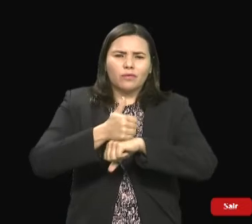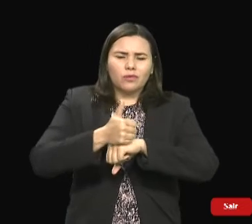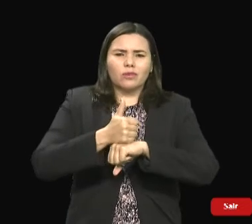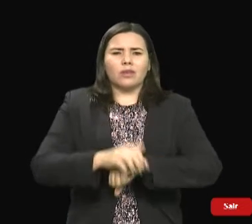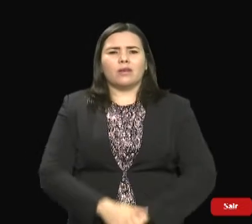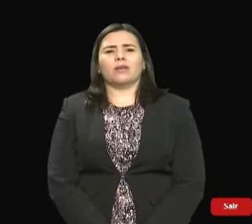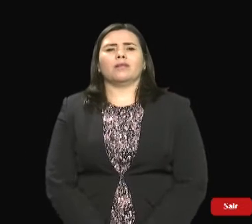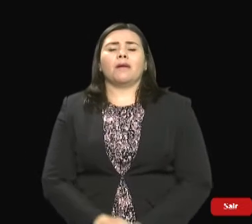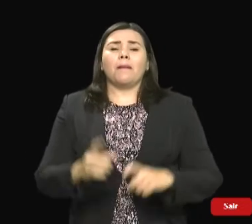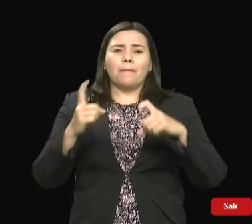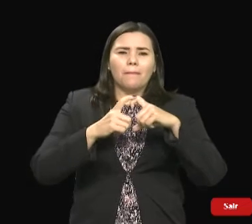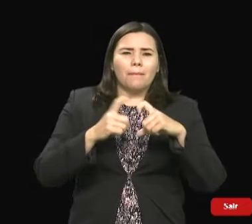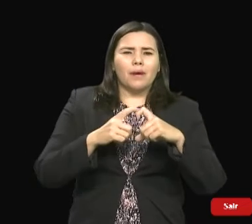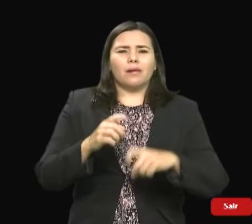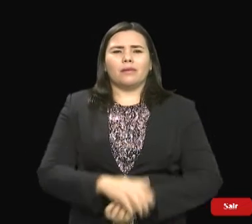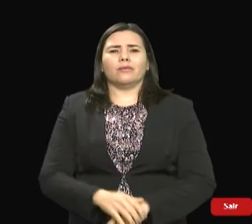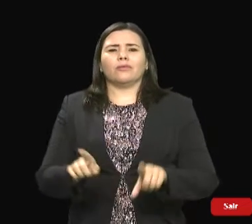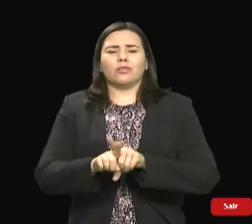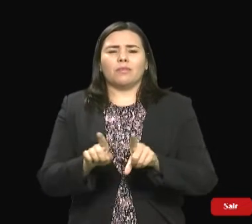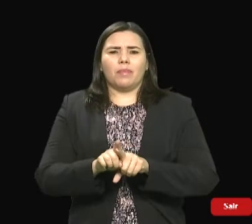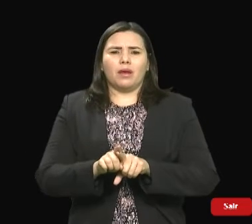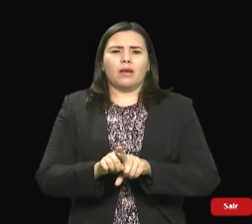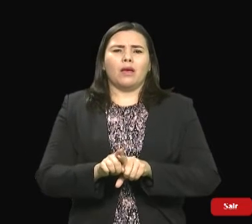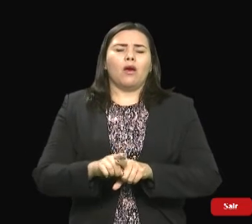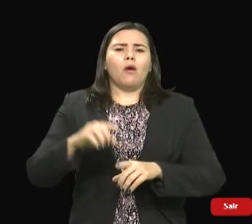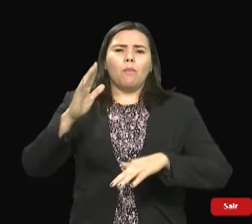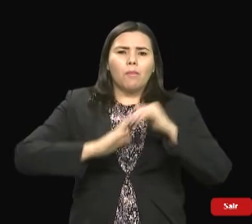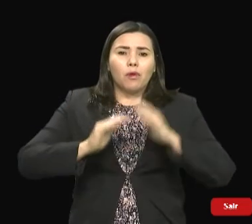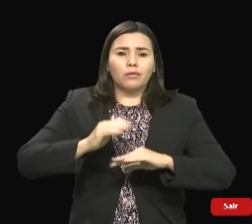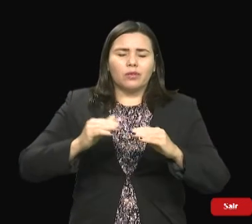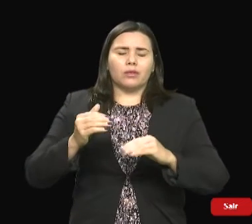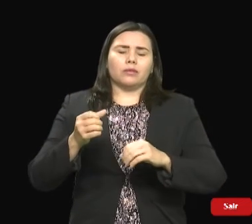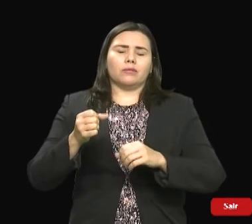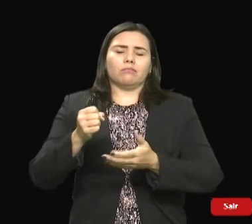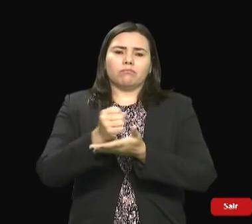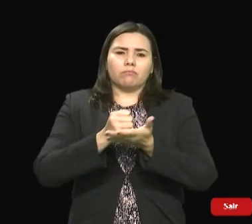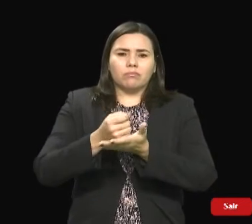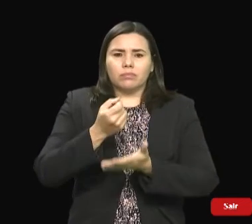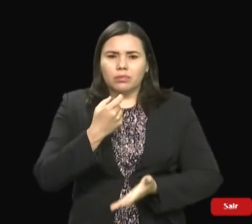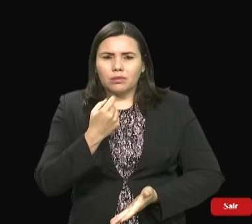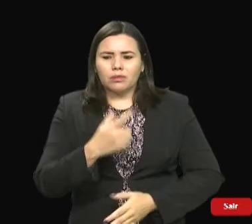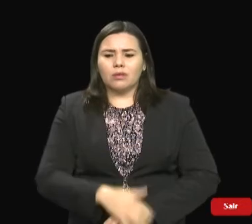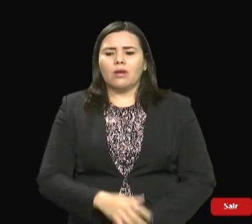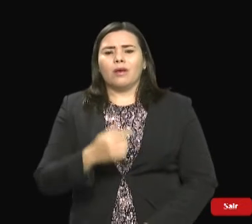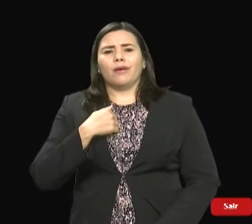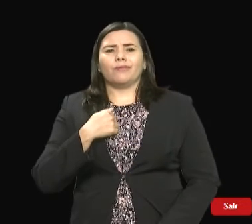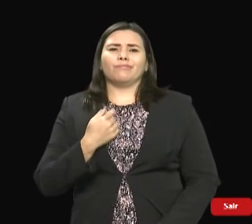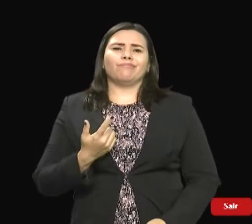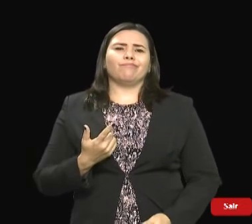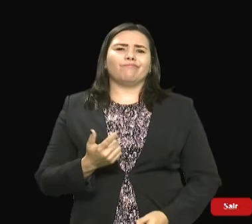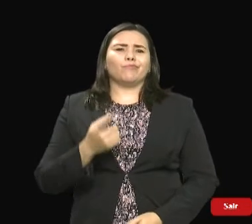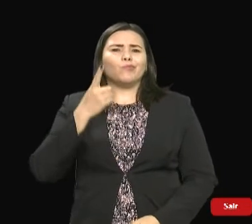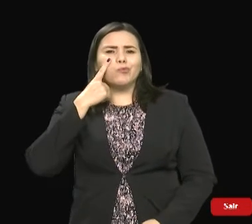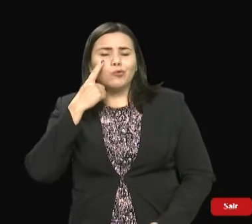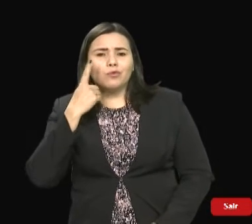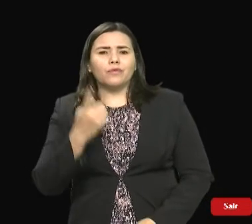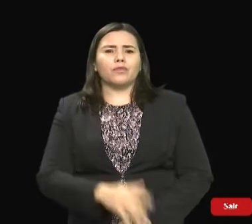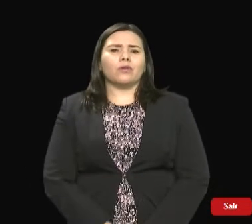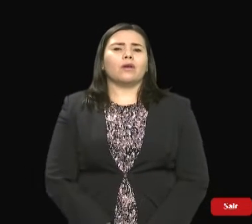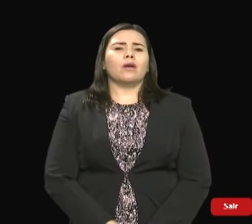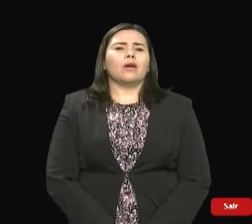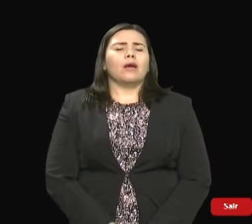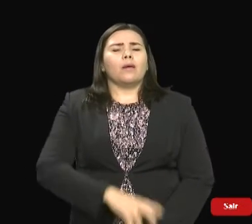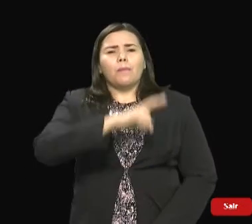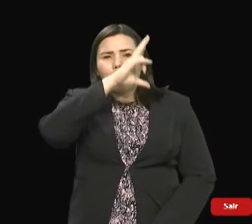farmacêuticos, bioquímicos. Então, questiono aqui sempre a avidez do prefeito Eduardo Braide por um dinheiro para fazer